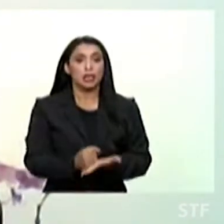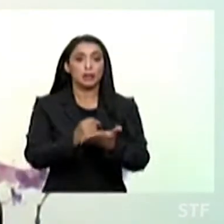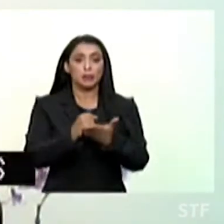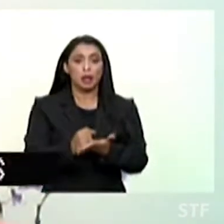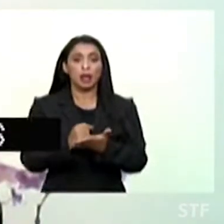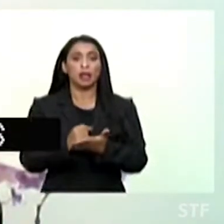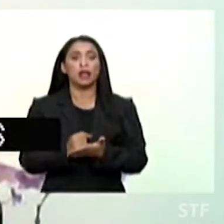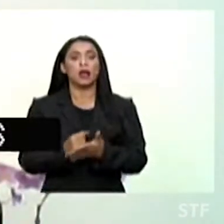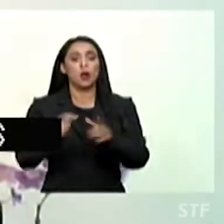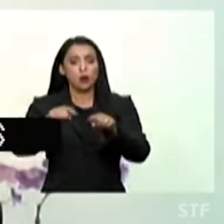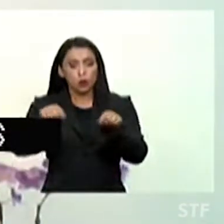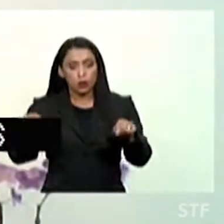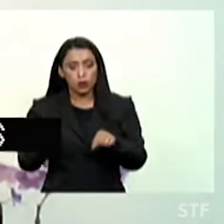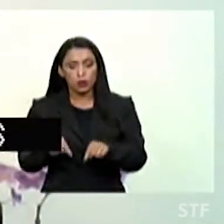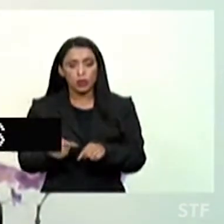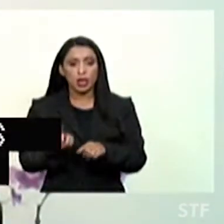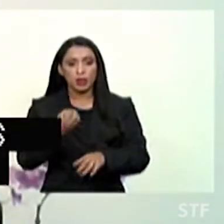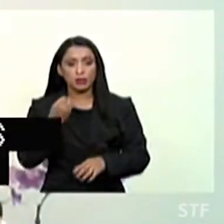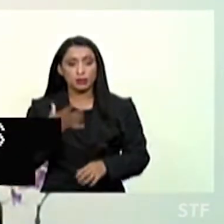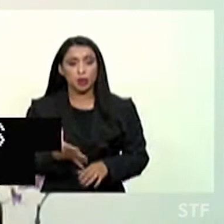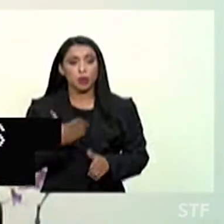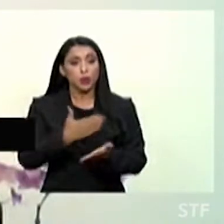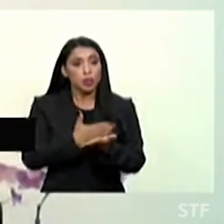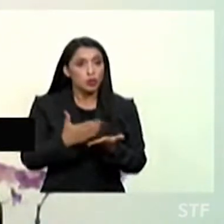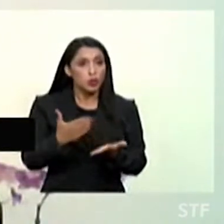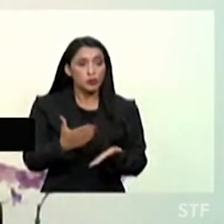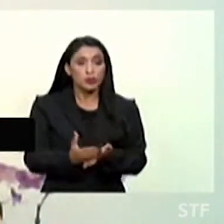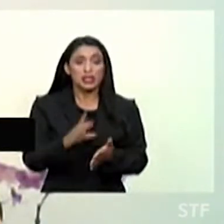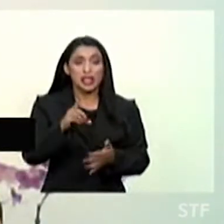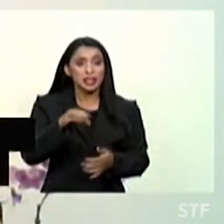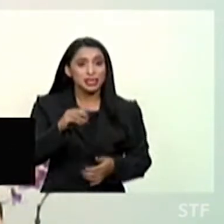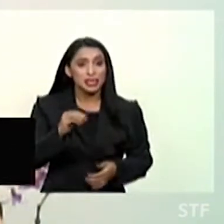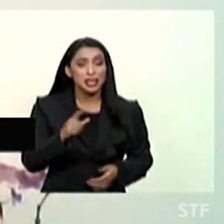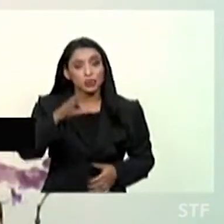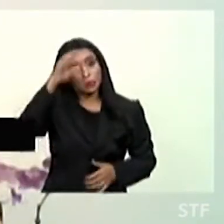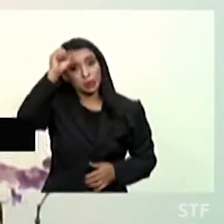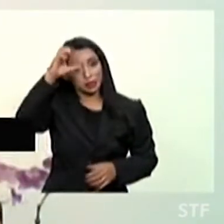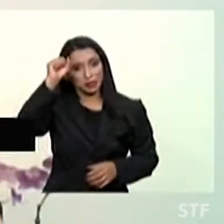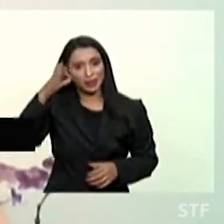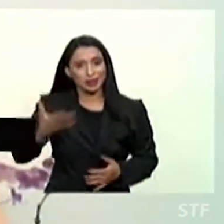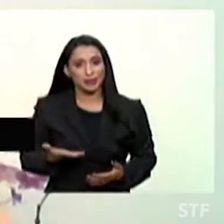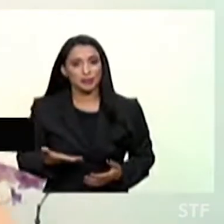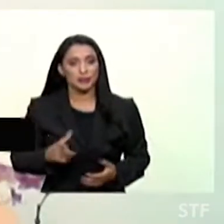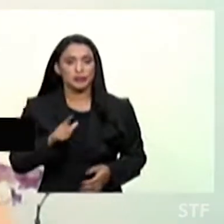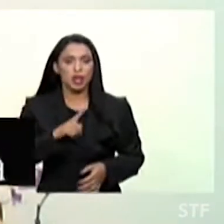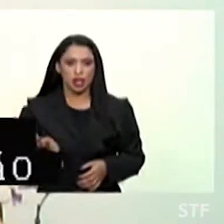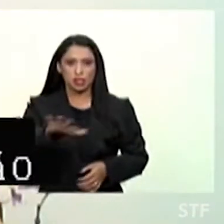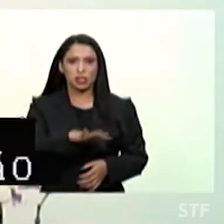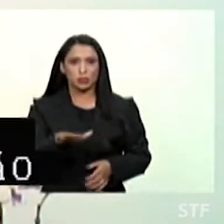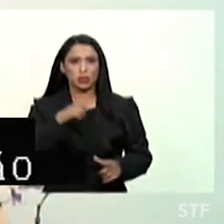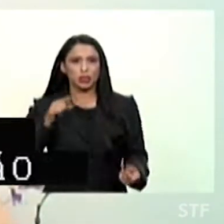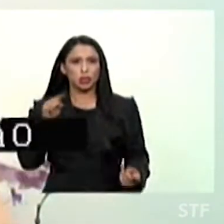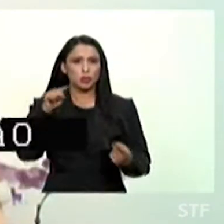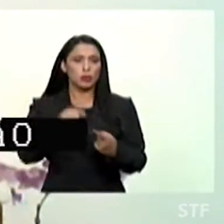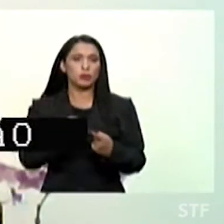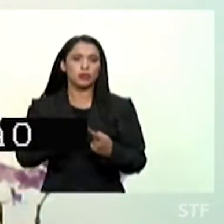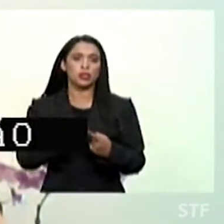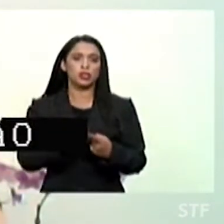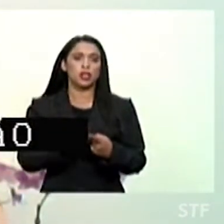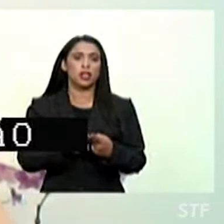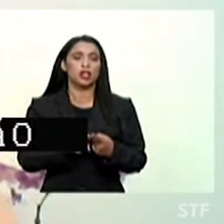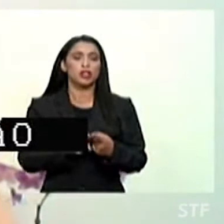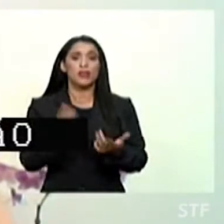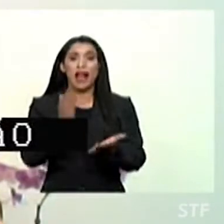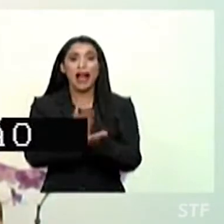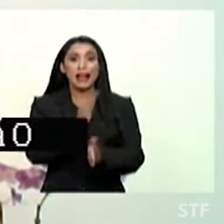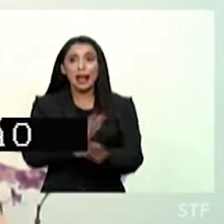razoáveis e intervenção precoce para que possam alcançar seu potencial total de aprendizado. Essa abordagem tem por objetivo acabar com a segregação dentro